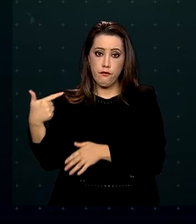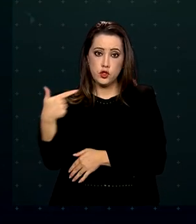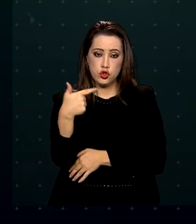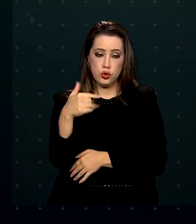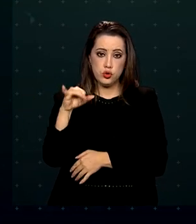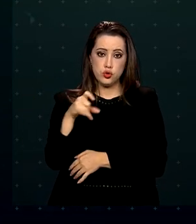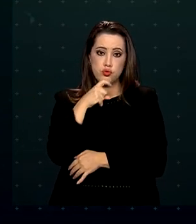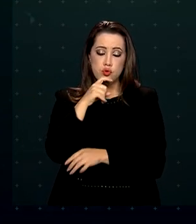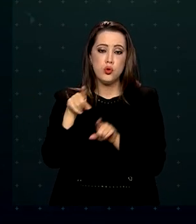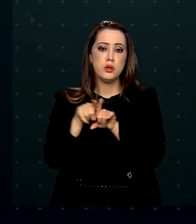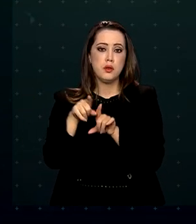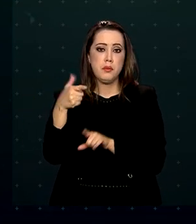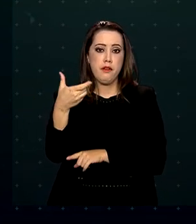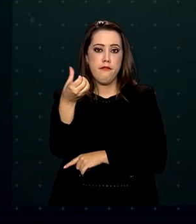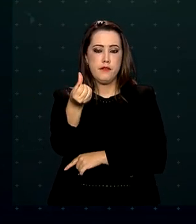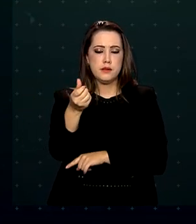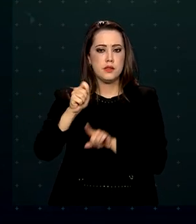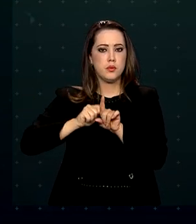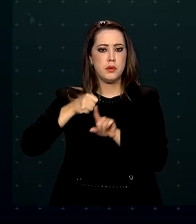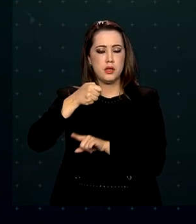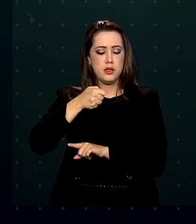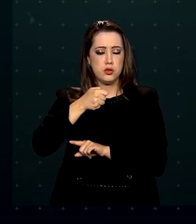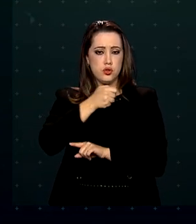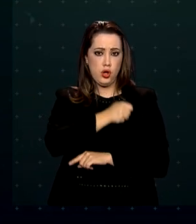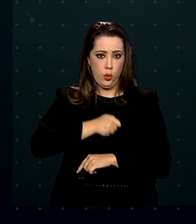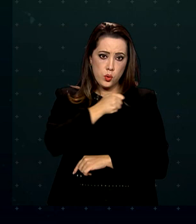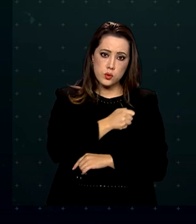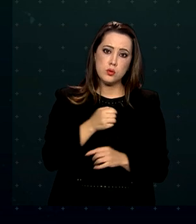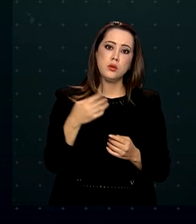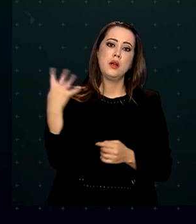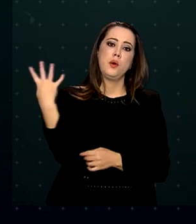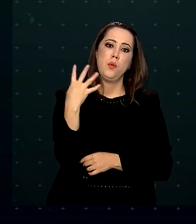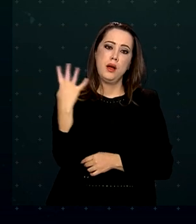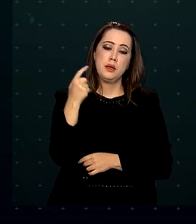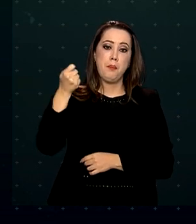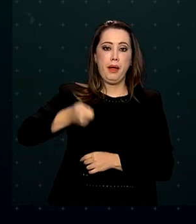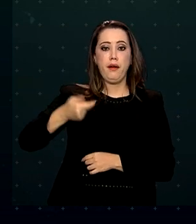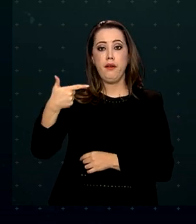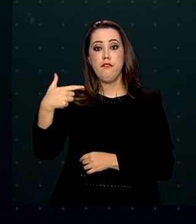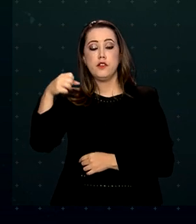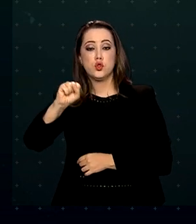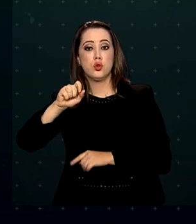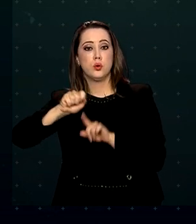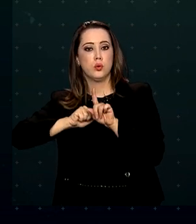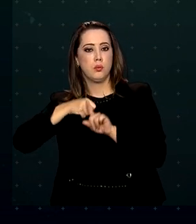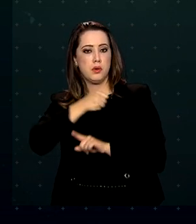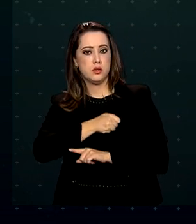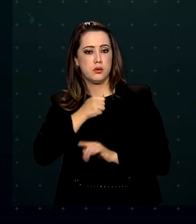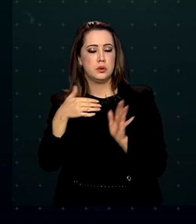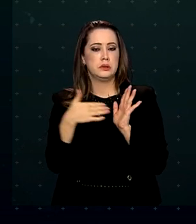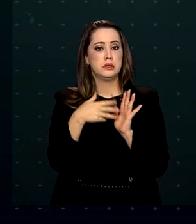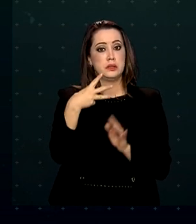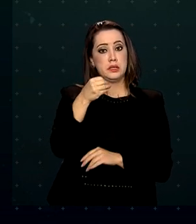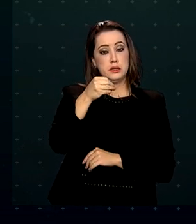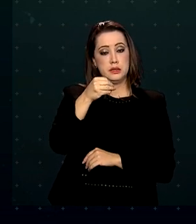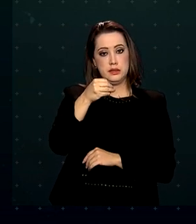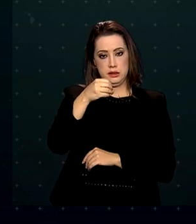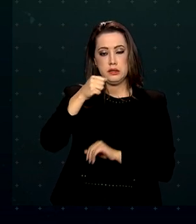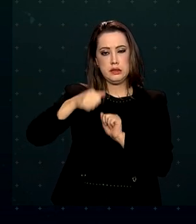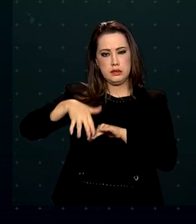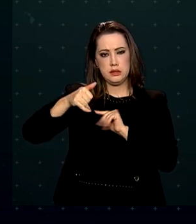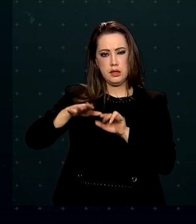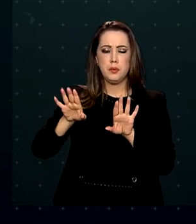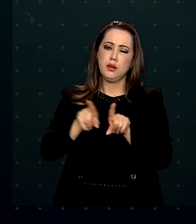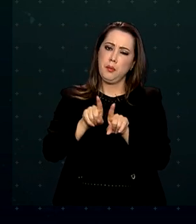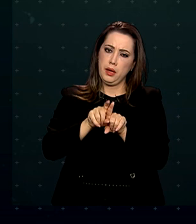22 de julho e 26 de agosto, a quarta parcela depositada entre 28 de agosto e 30 de setembro